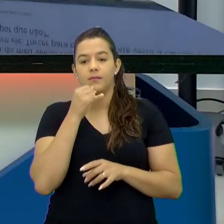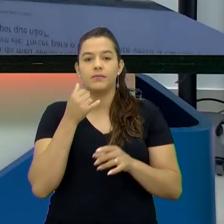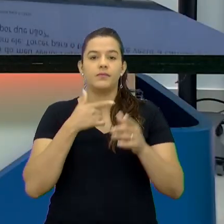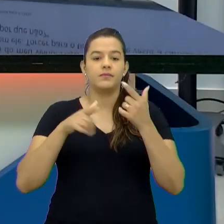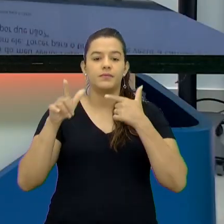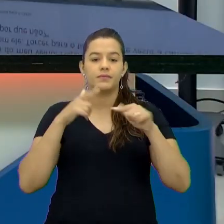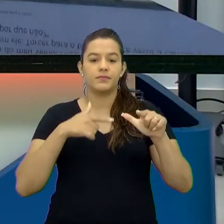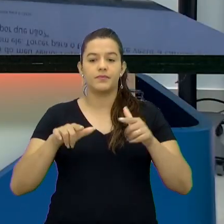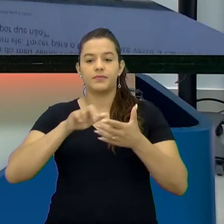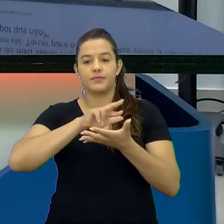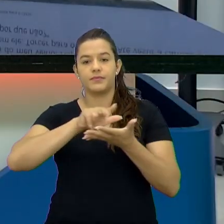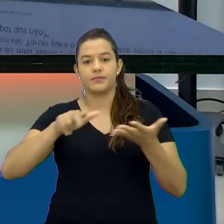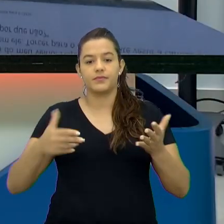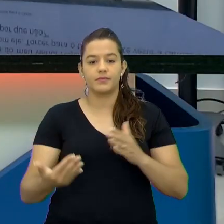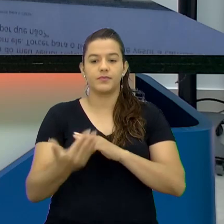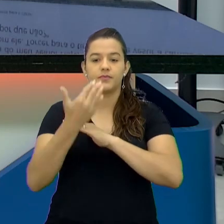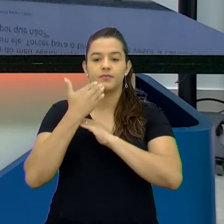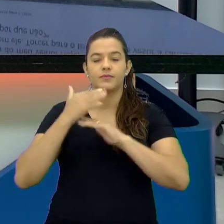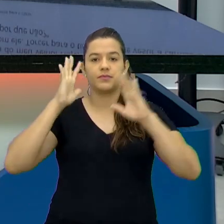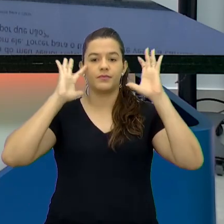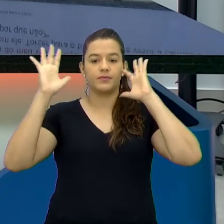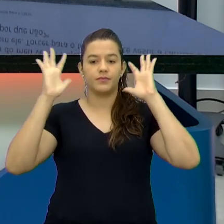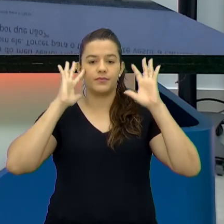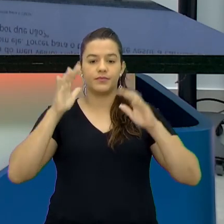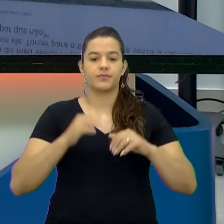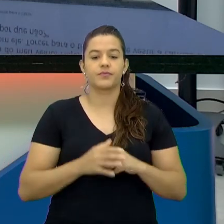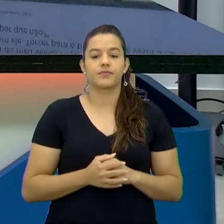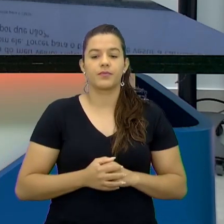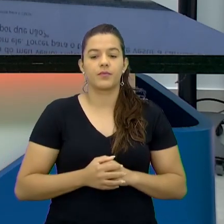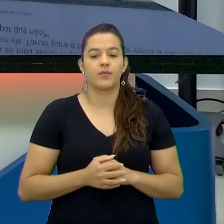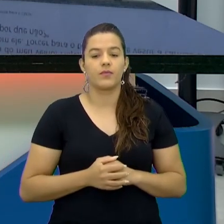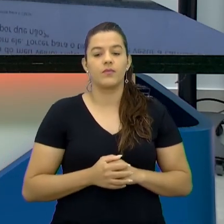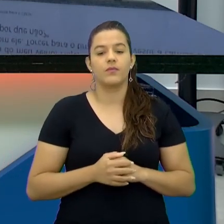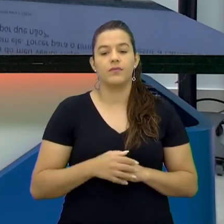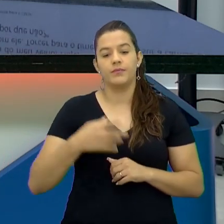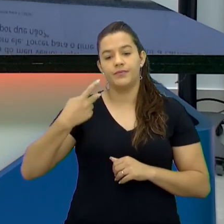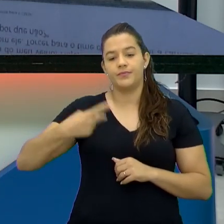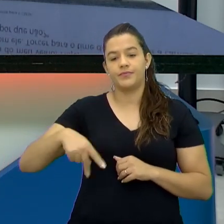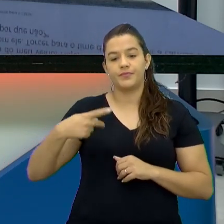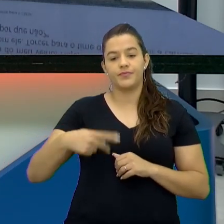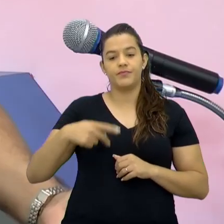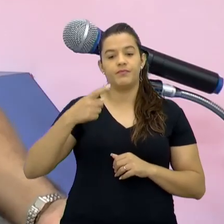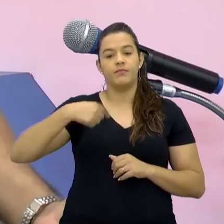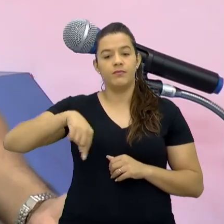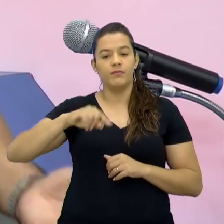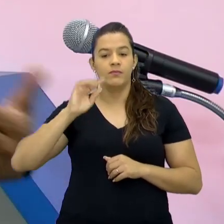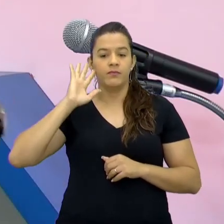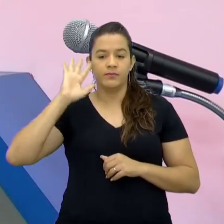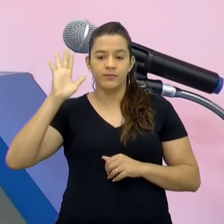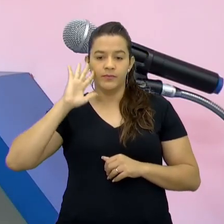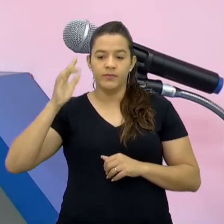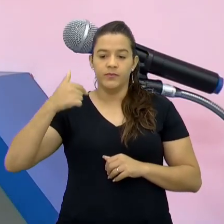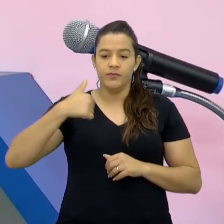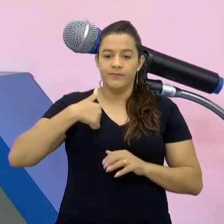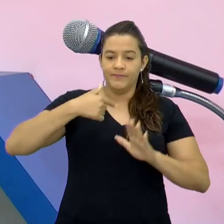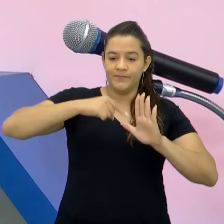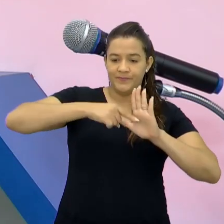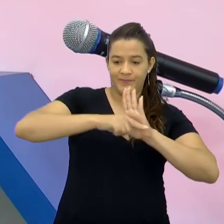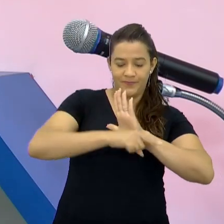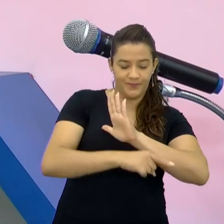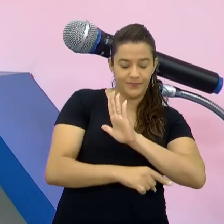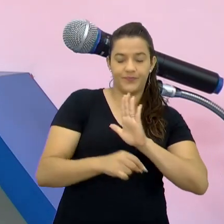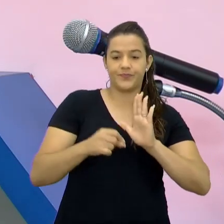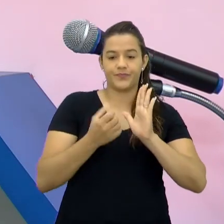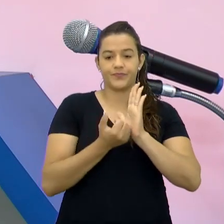essa reflexão Sim É isso mesmo O que a gente tem feito Aqui no aprofundamento É exatamente isso No meu aprofundamento Aliás no meu componente